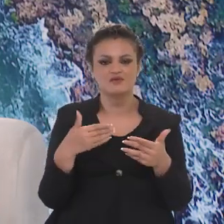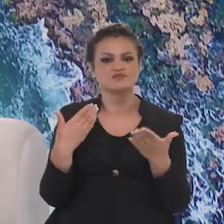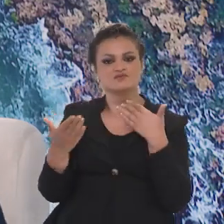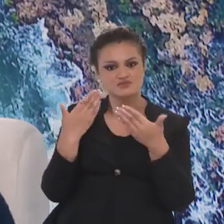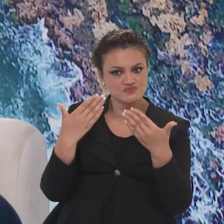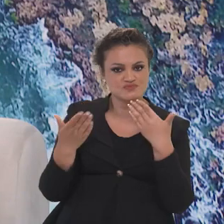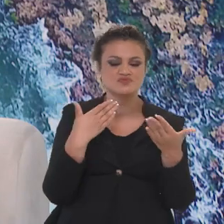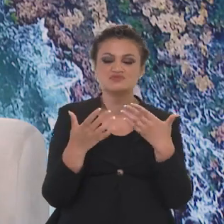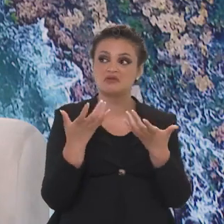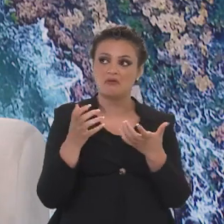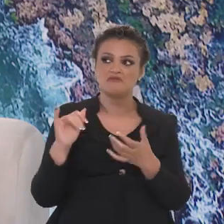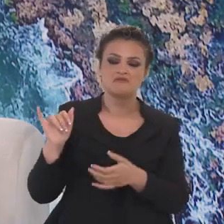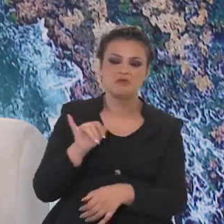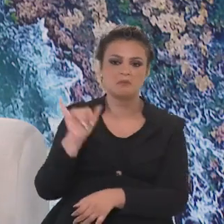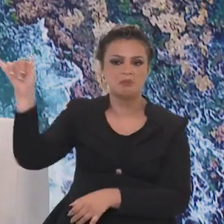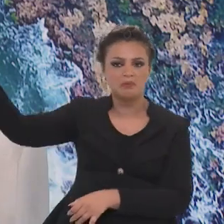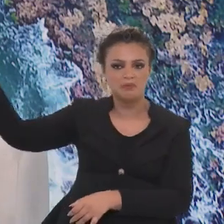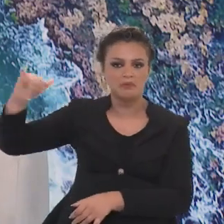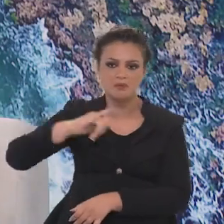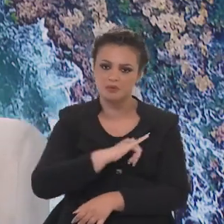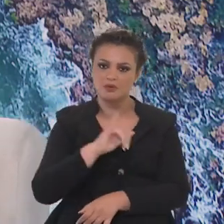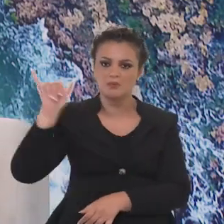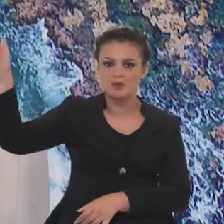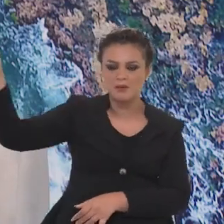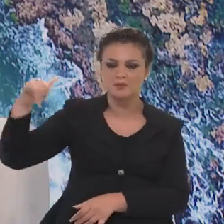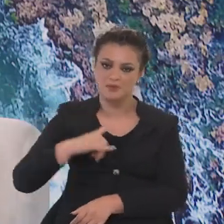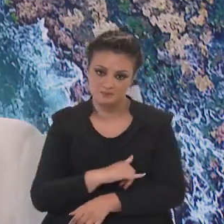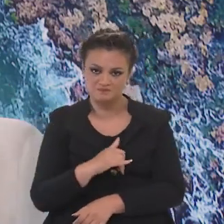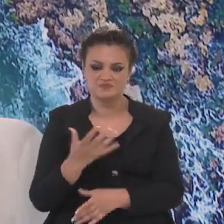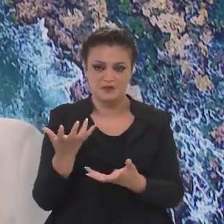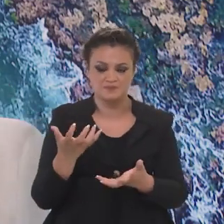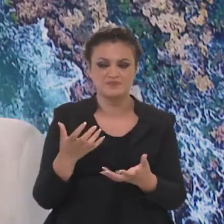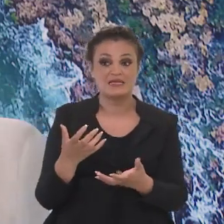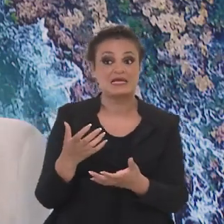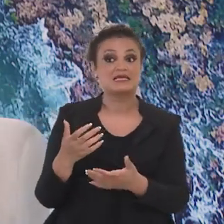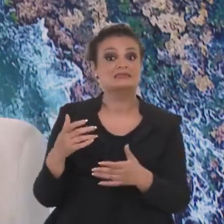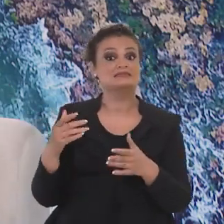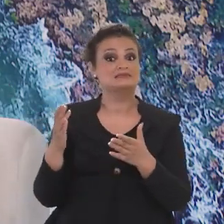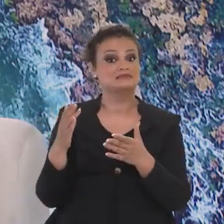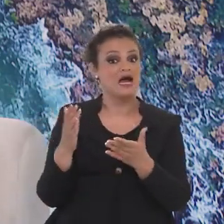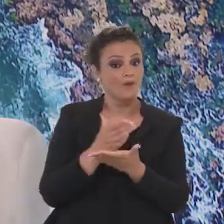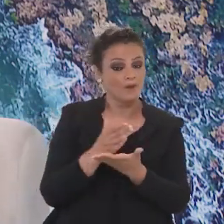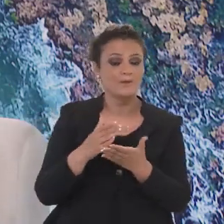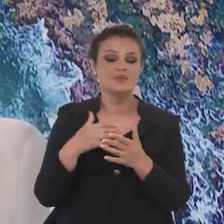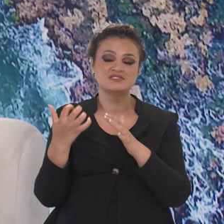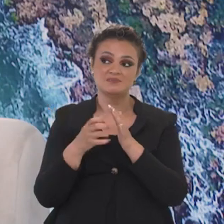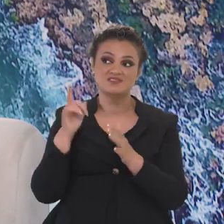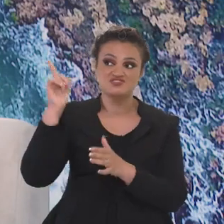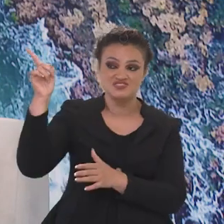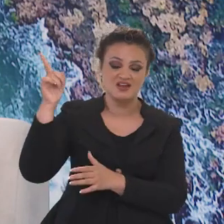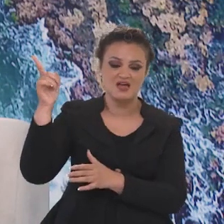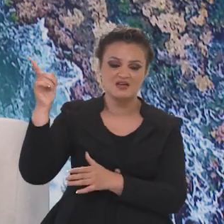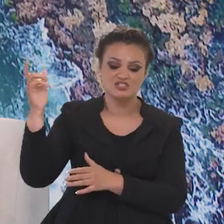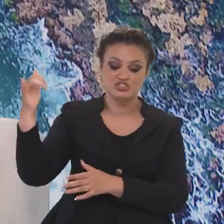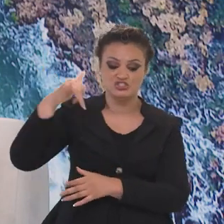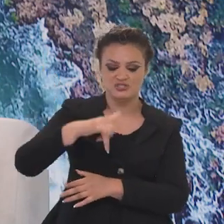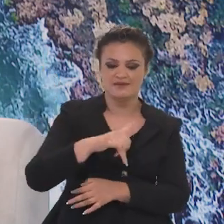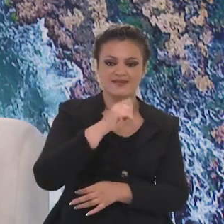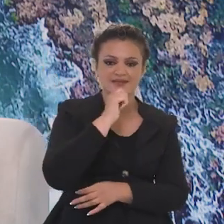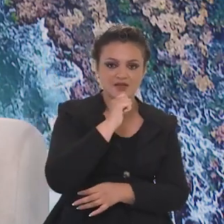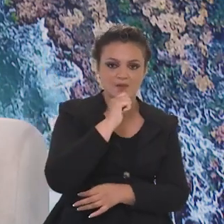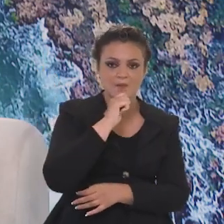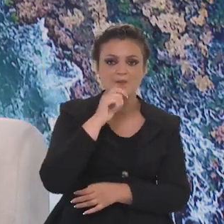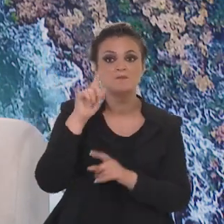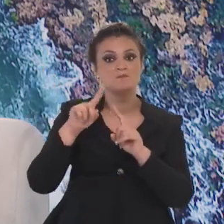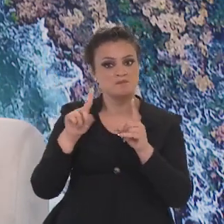Eles têm interesse de aumentar o número de voos e a gente tem conversado com empresas que não estão voando para cá, mas que querem voar para cá. Então a gente